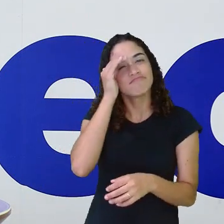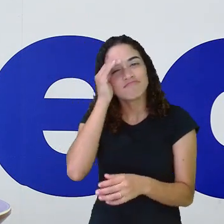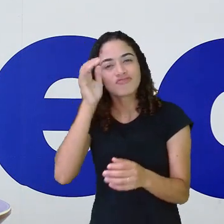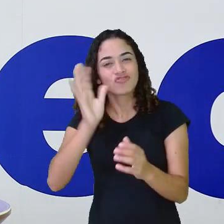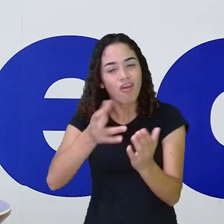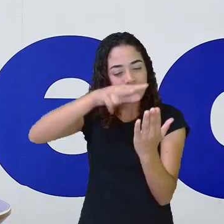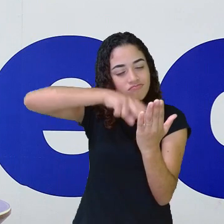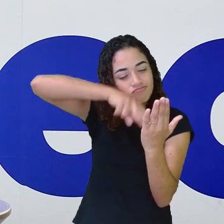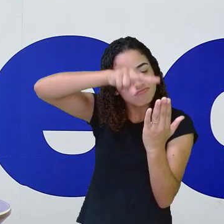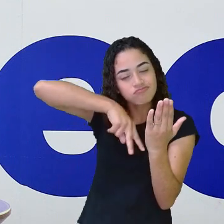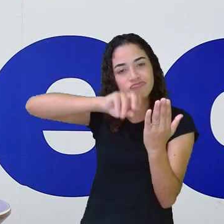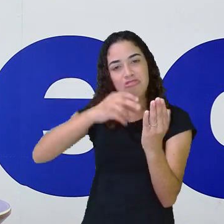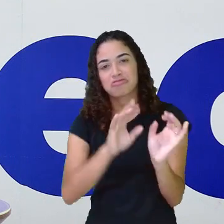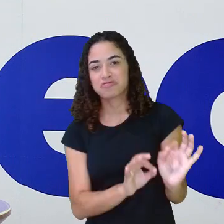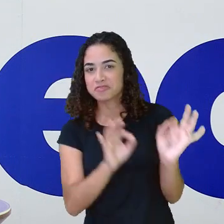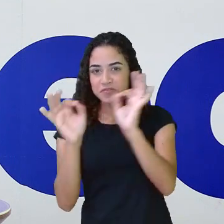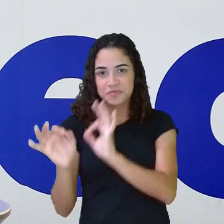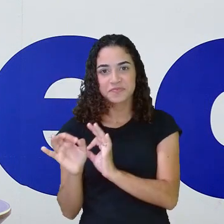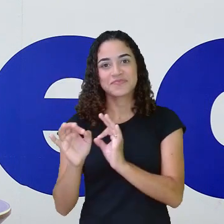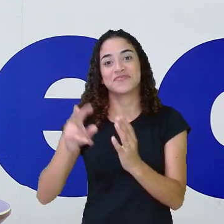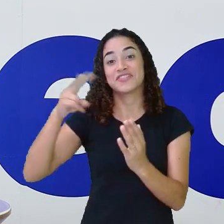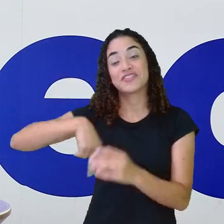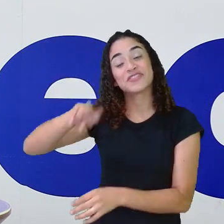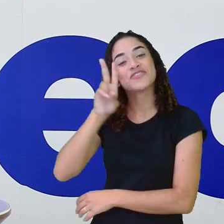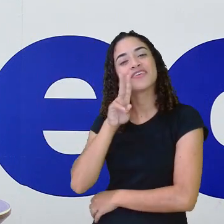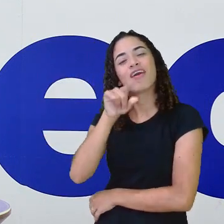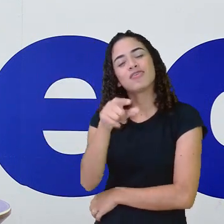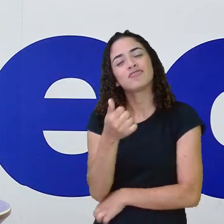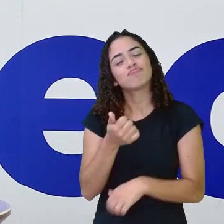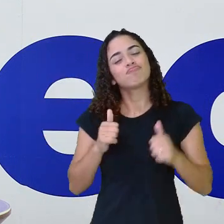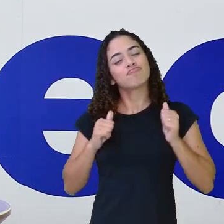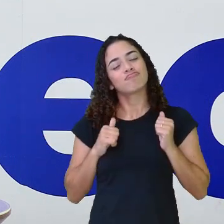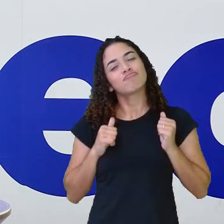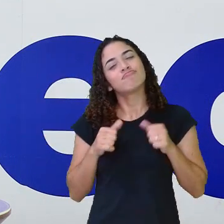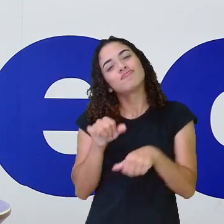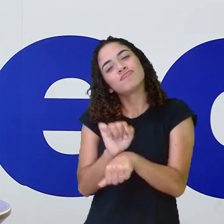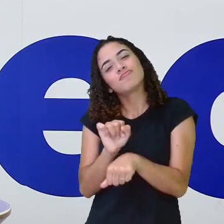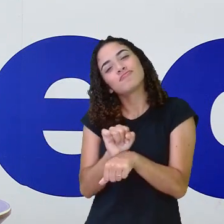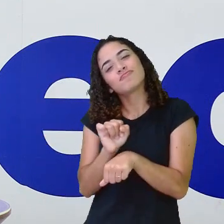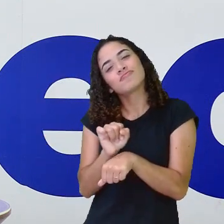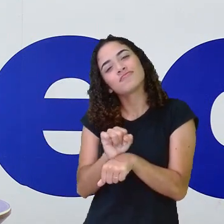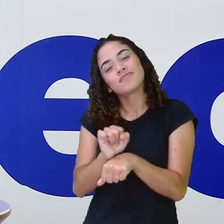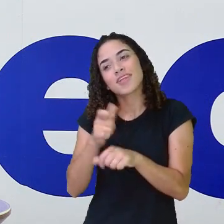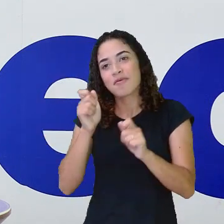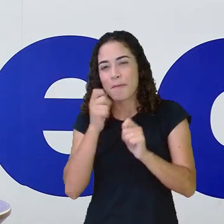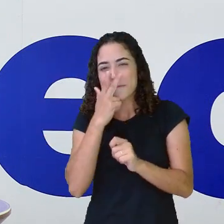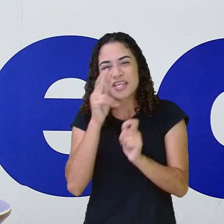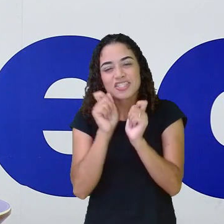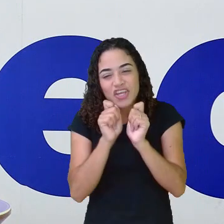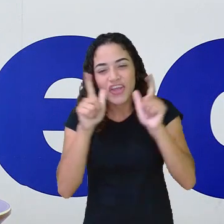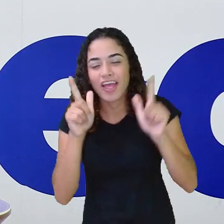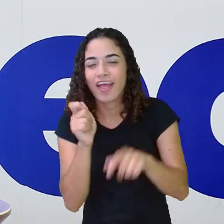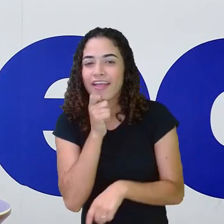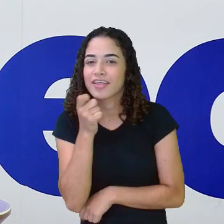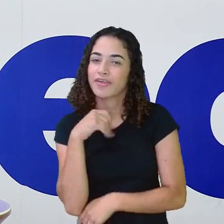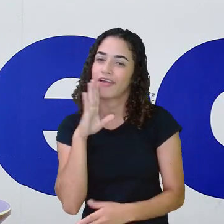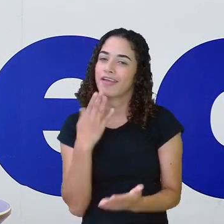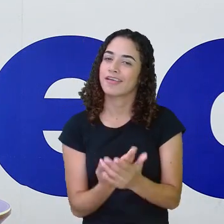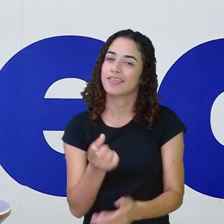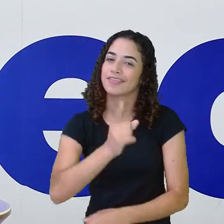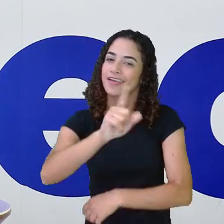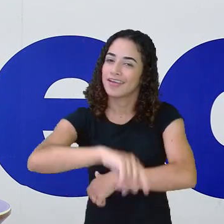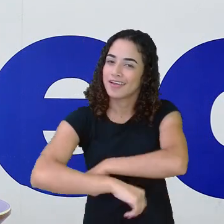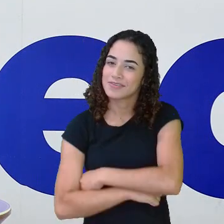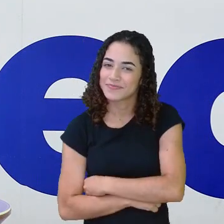assistiram ou leram essa história. Eles estão quietinhos ainda, por aqui, não acordaram ainda, não estou acreditando não,